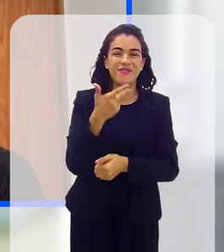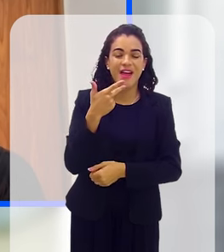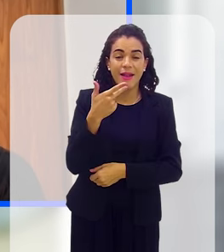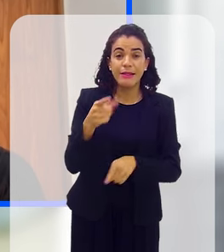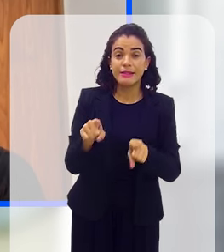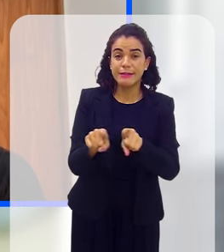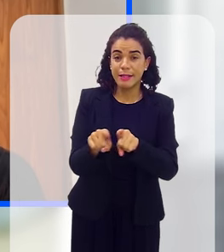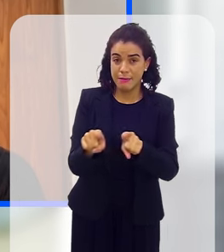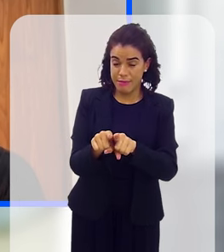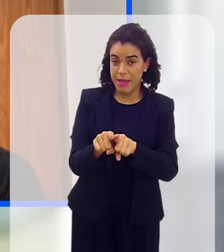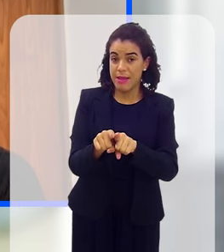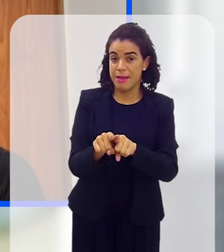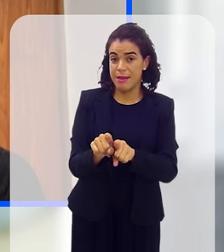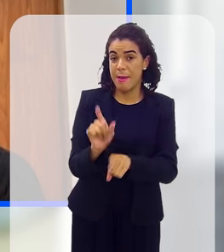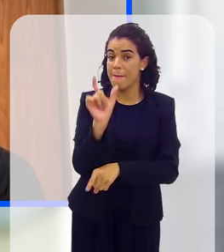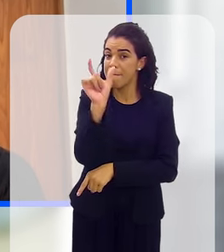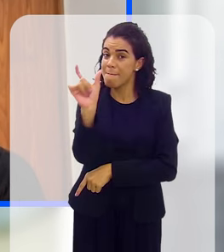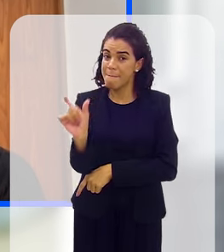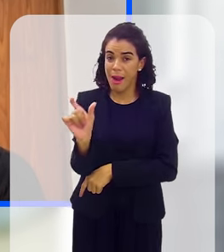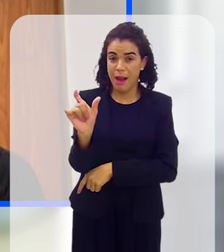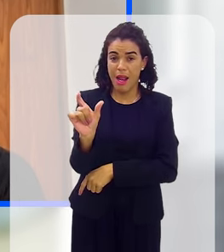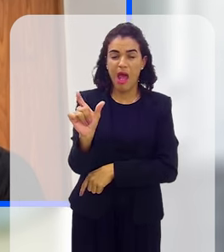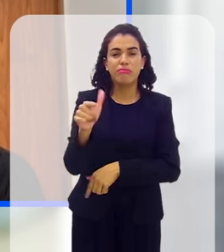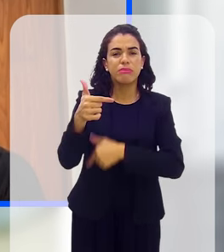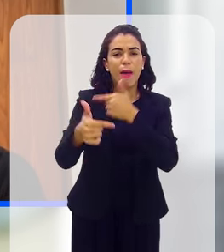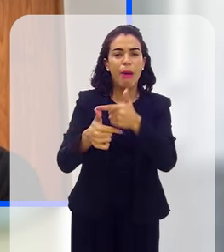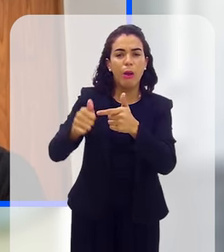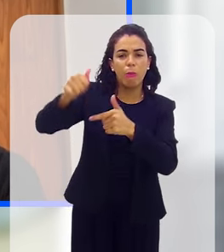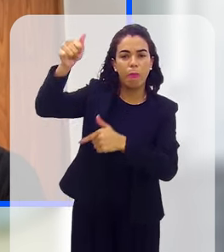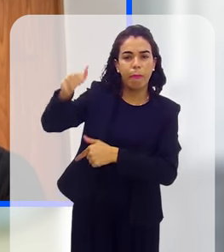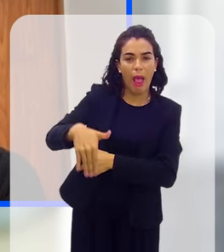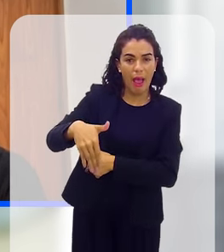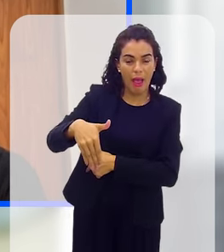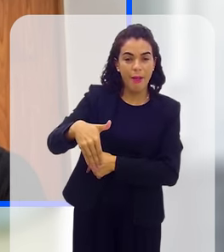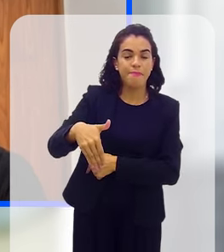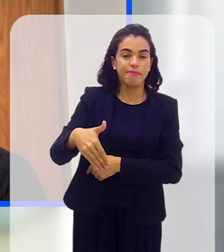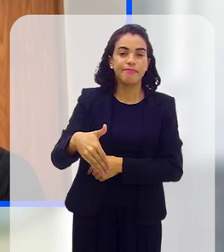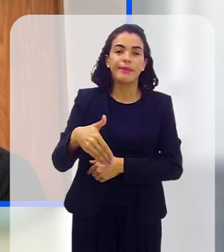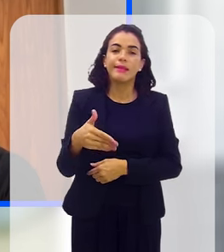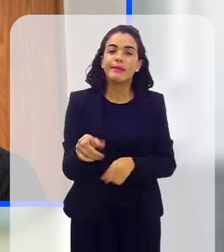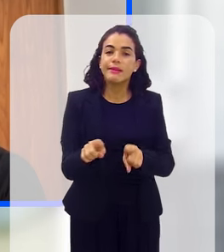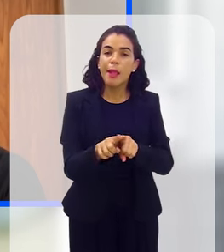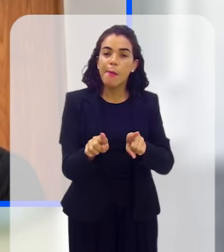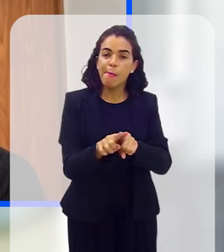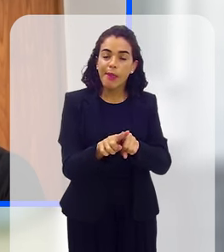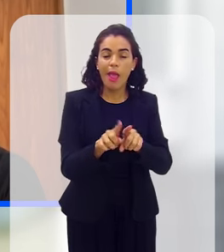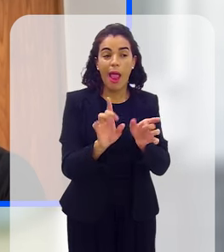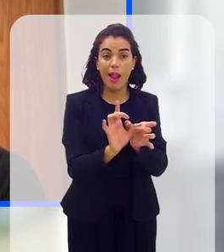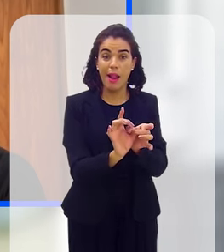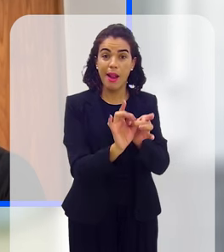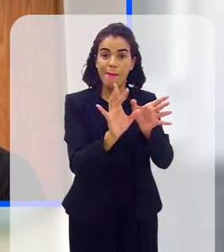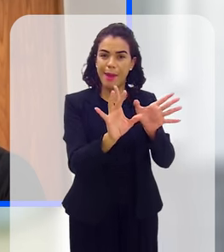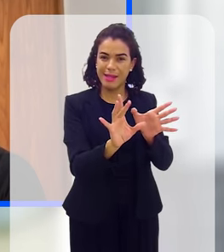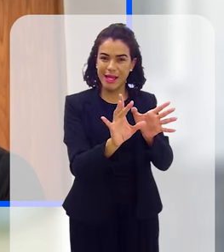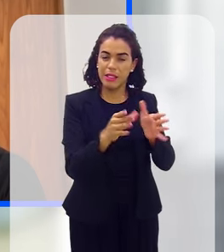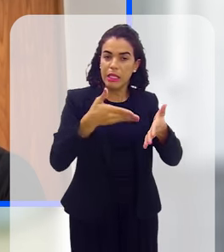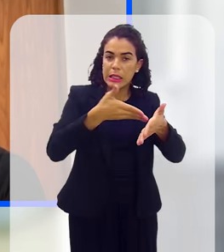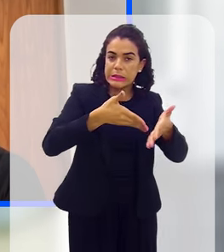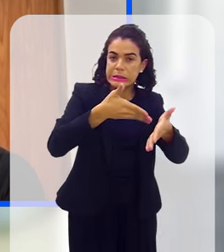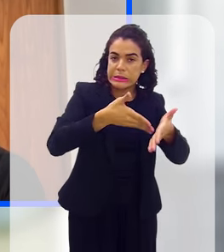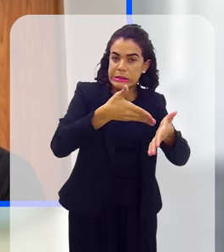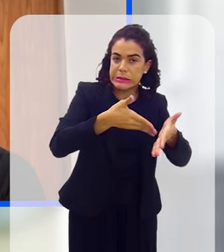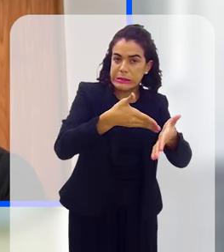também, a gente considera como um trabalho degradante. Normalmente, além da liberdade, além da restrição de